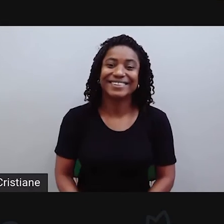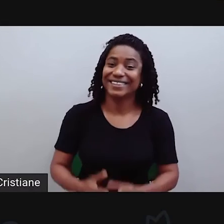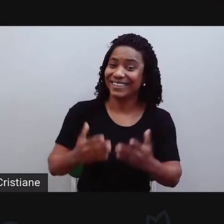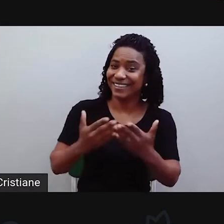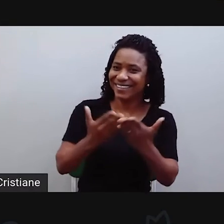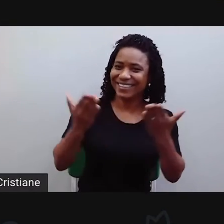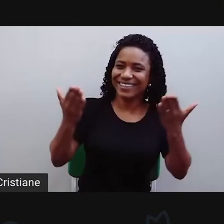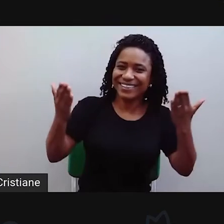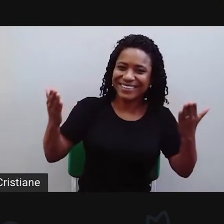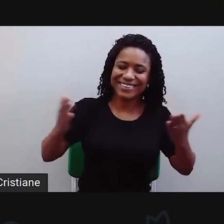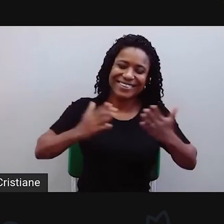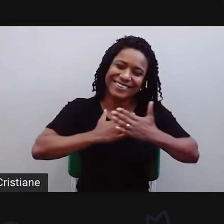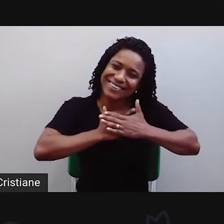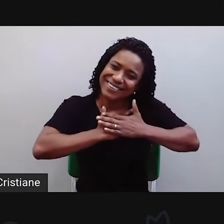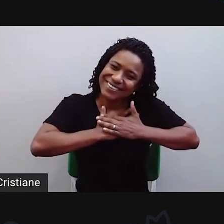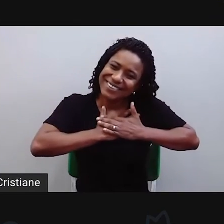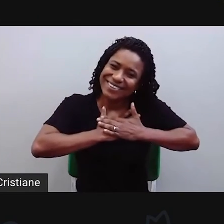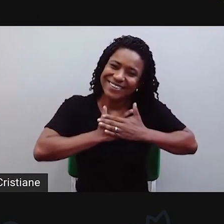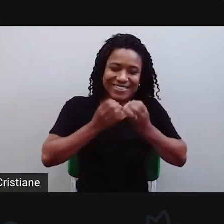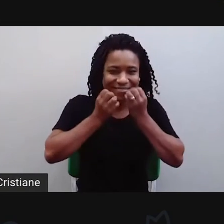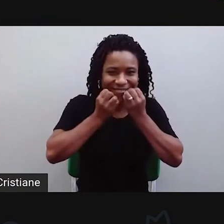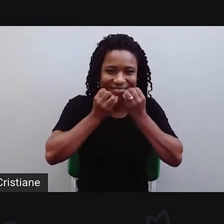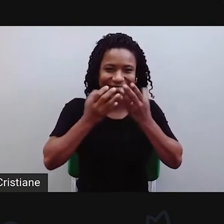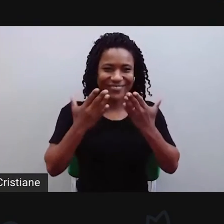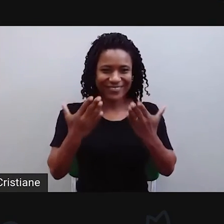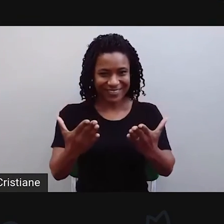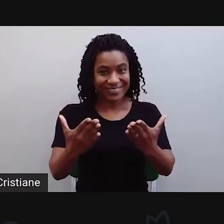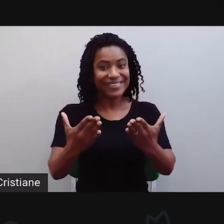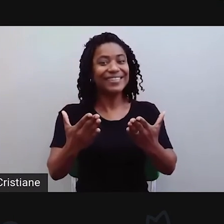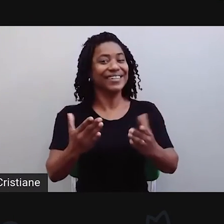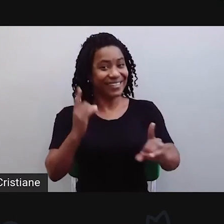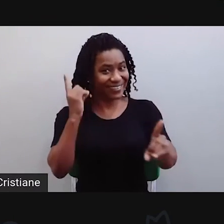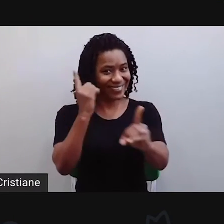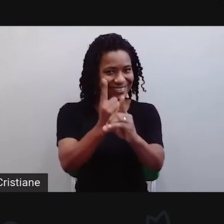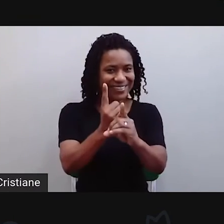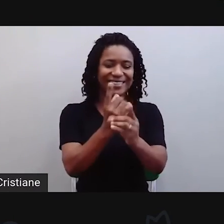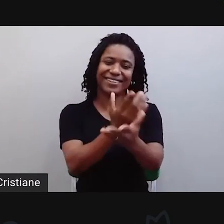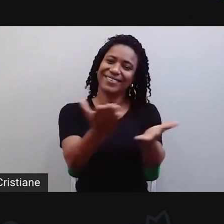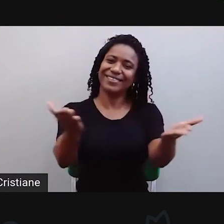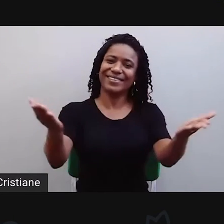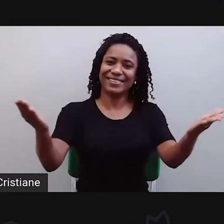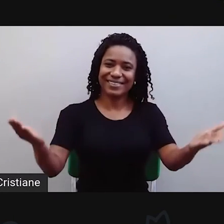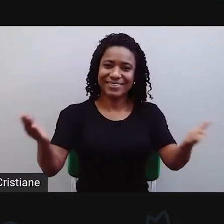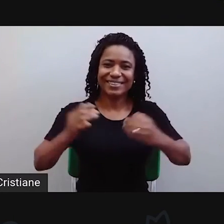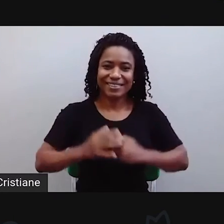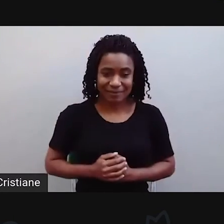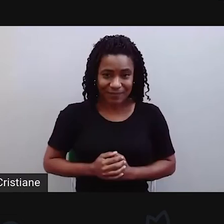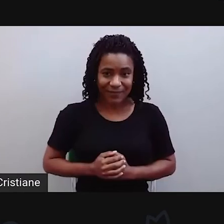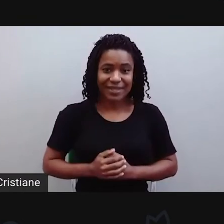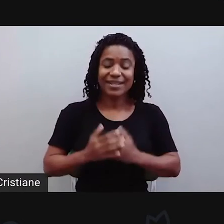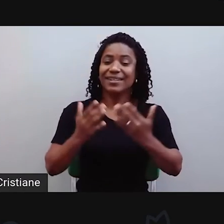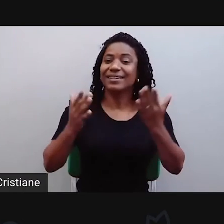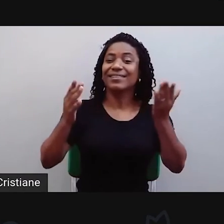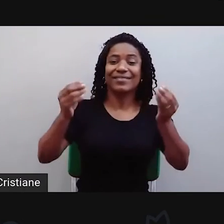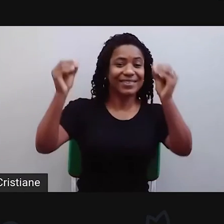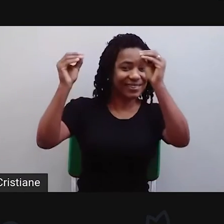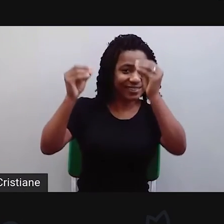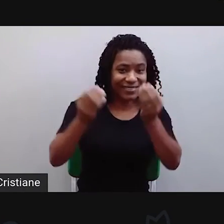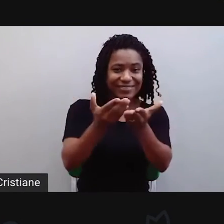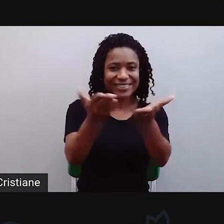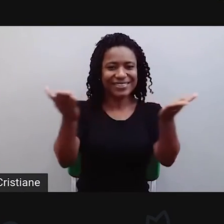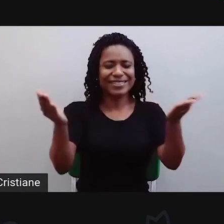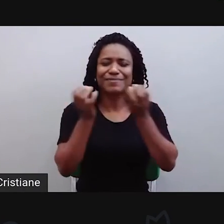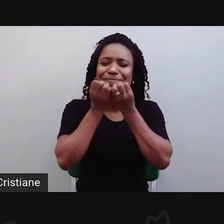Olá, amores, que bom estar mais uma vez aqui com vocês, né? Eu quero desejar a todos vocês um excelente